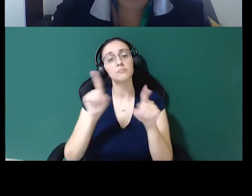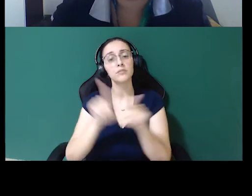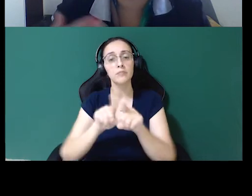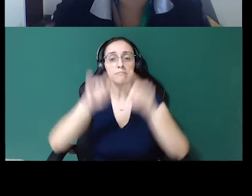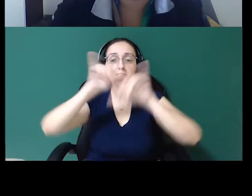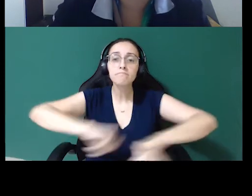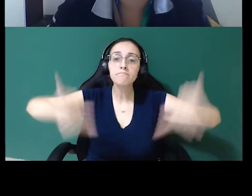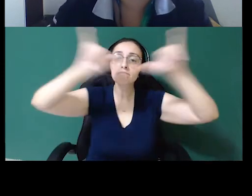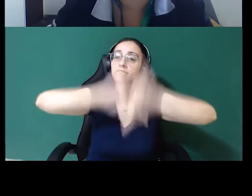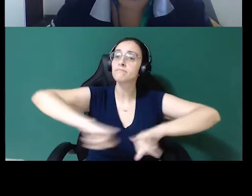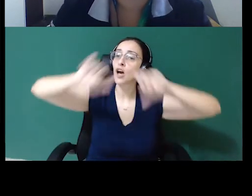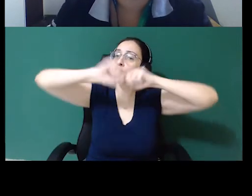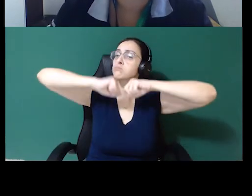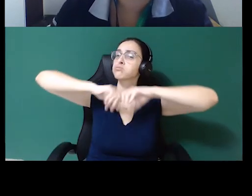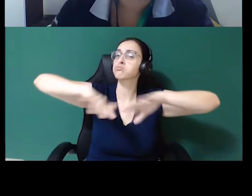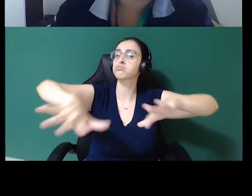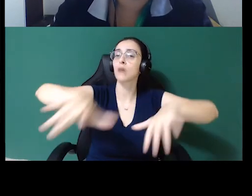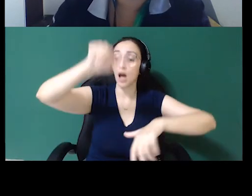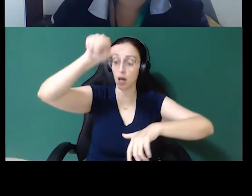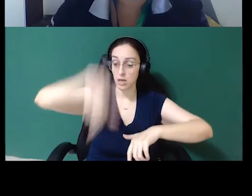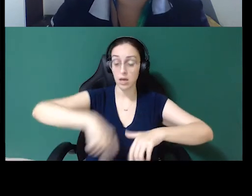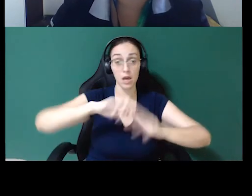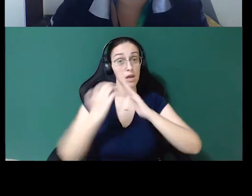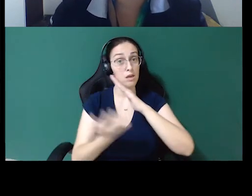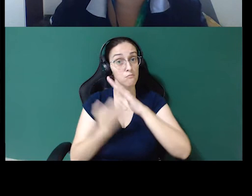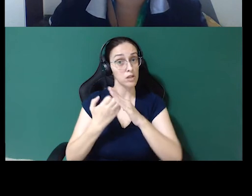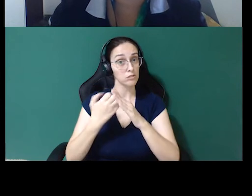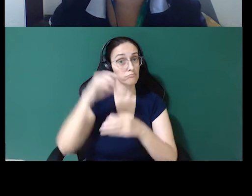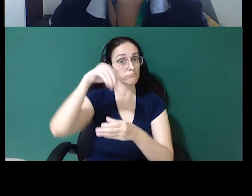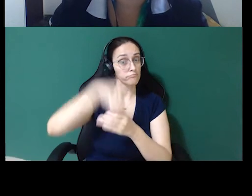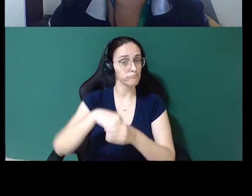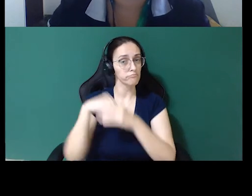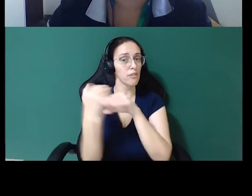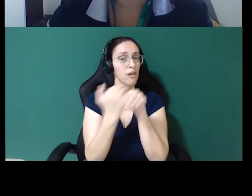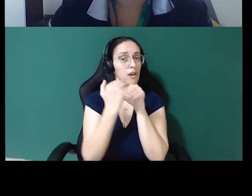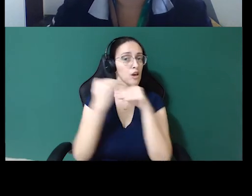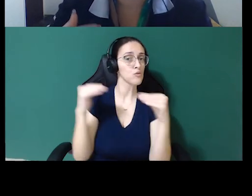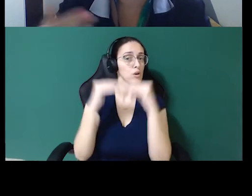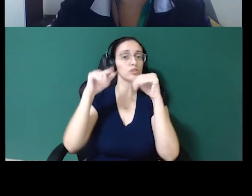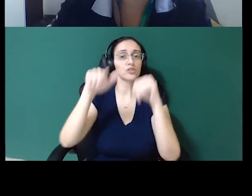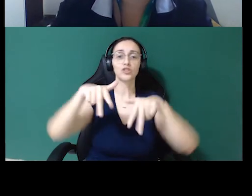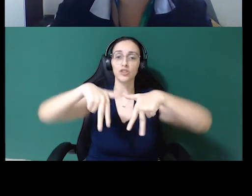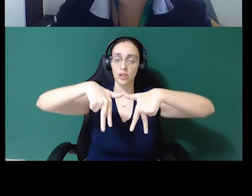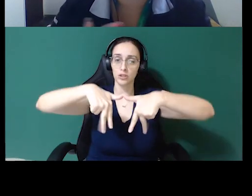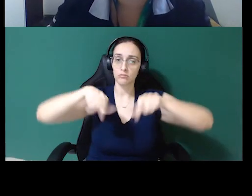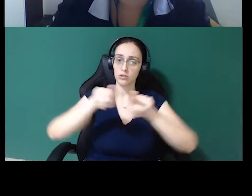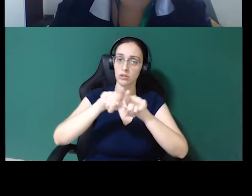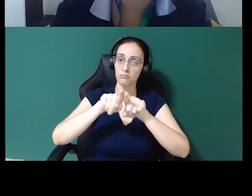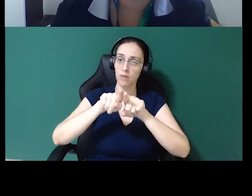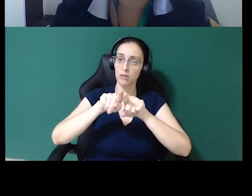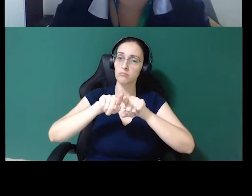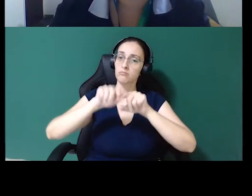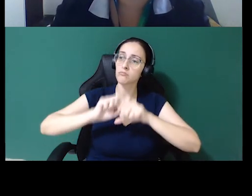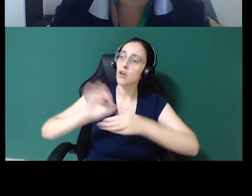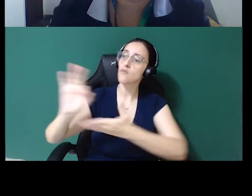divulgar, propagar que você é uma empresa que adota essas práticas de equidade de gênero e propagar em sua cadeia de seus